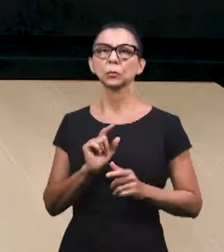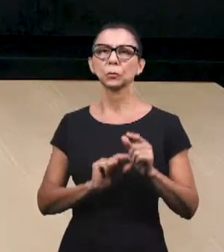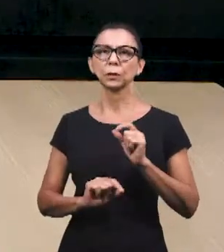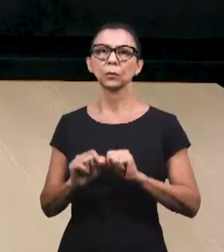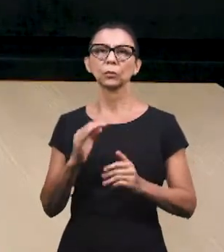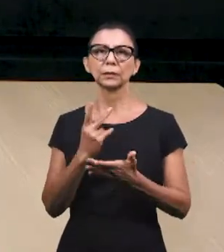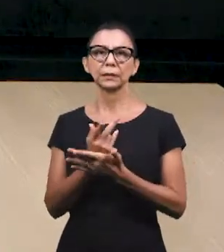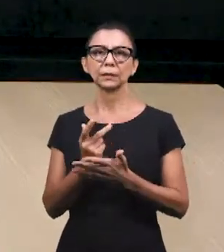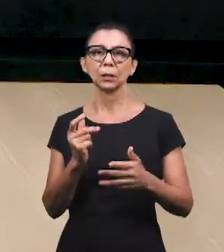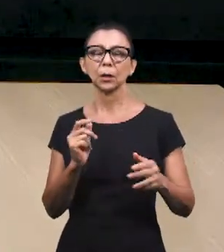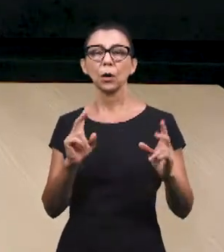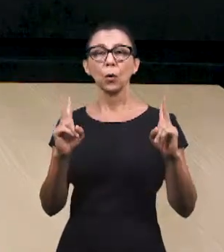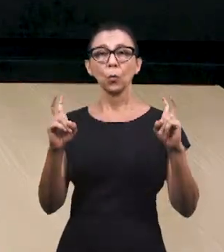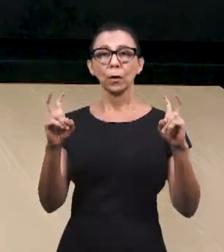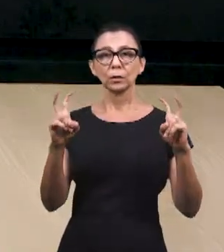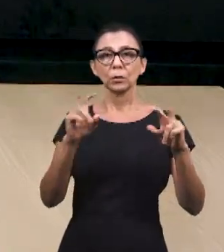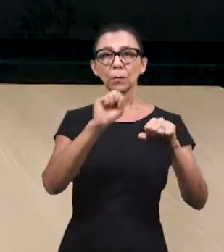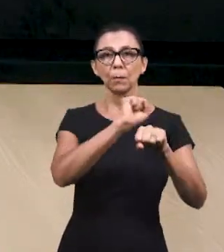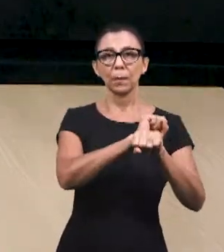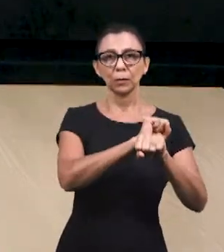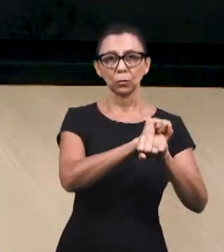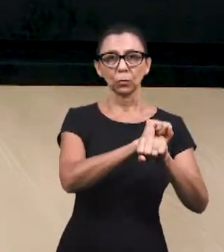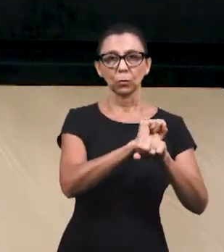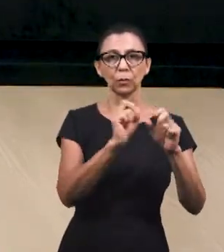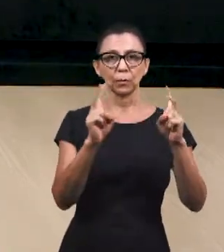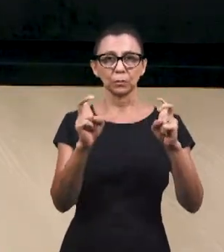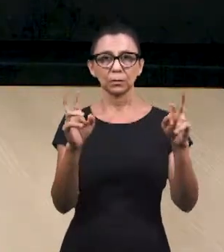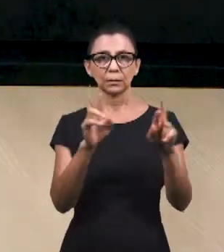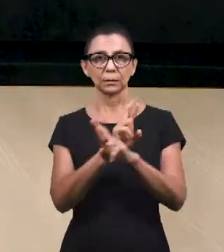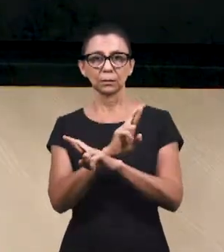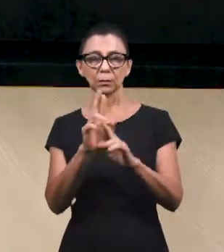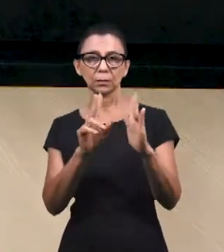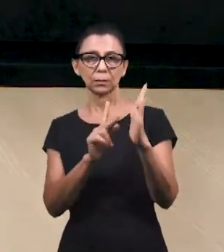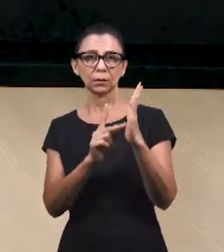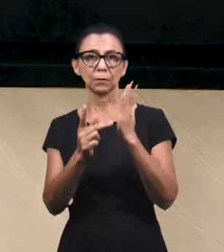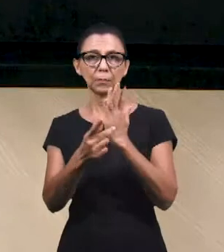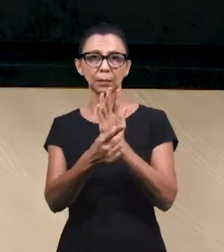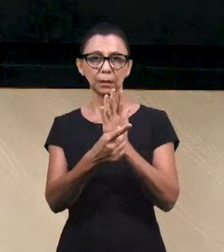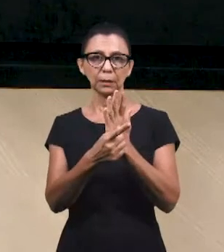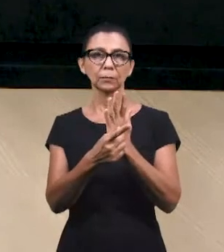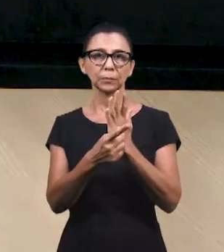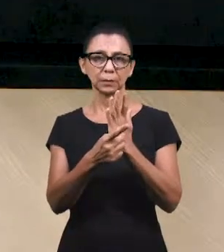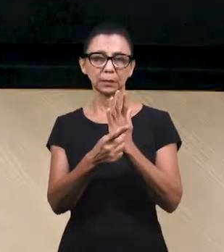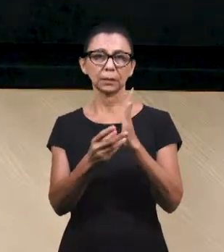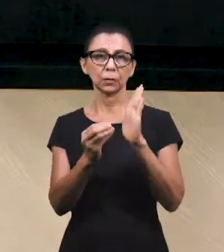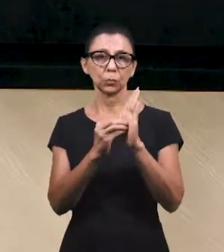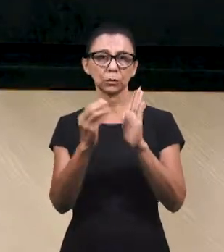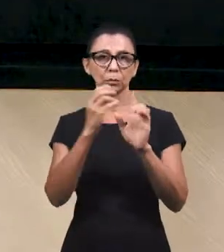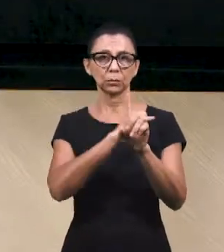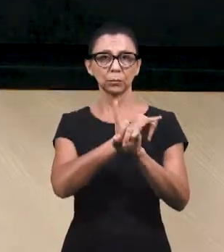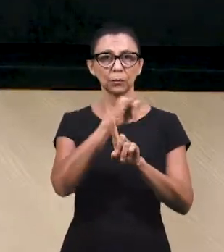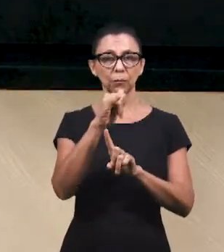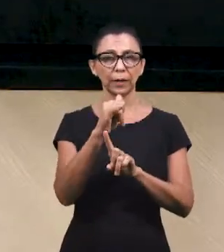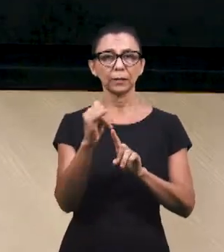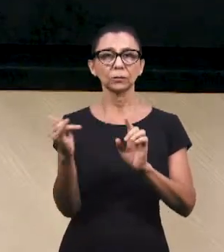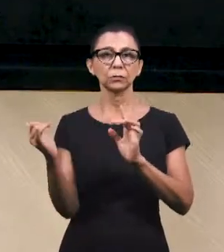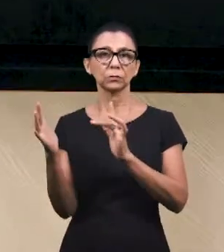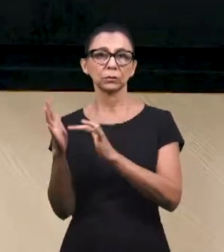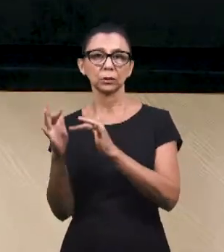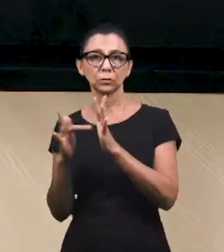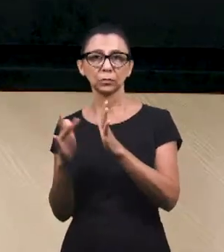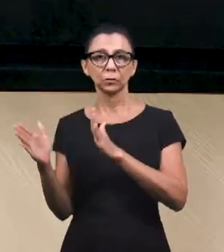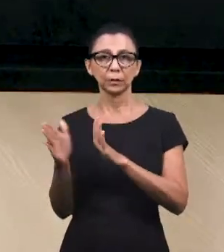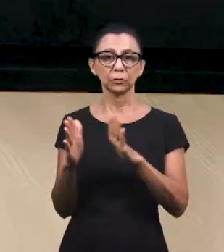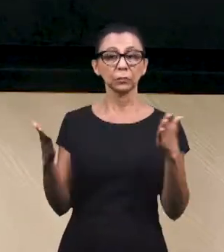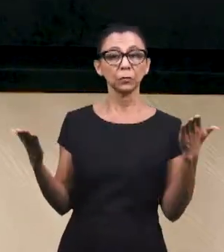assunto que estávamos tratando relacionado às parábolas, de conteúdo profético do Senhor Jesus, para o tempo que a Igreja está vivendo.